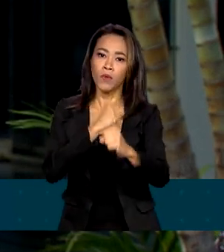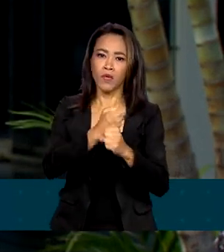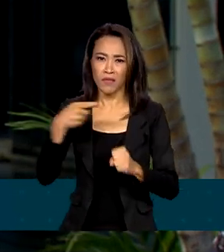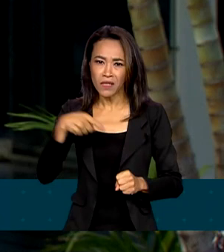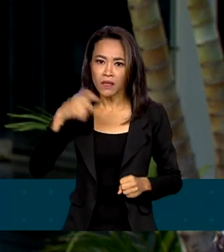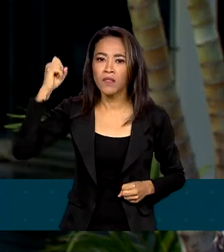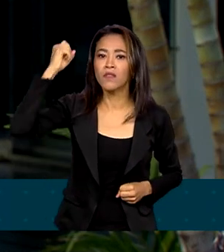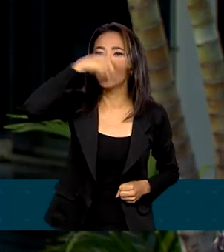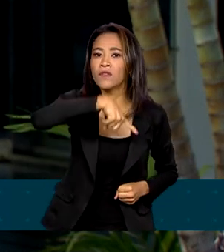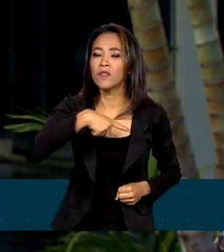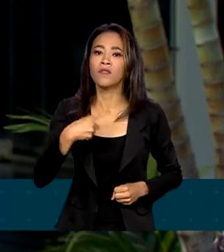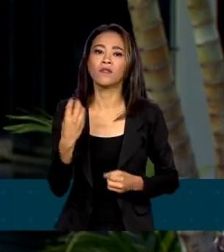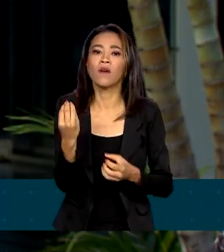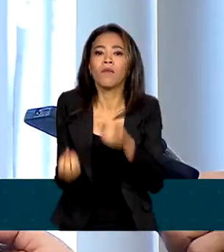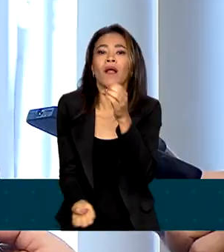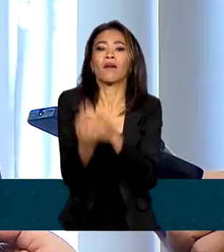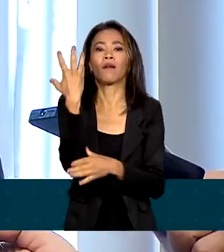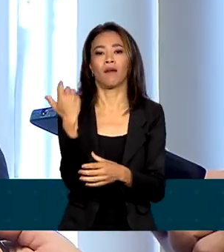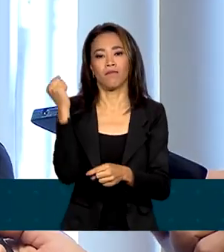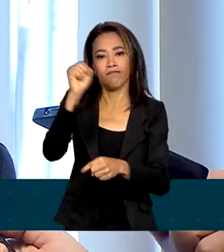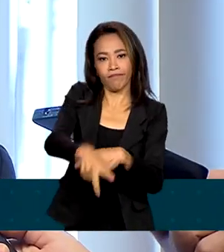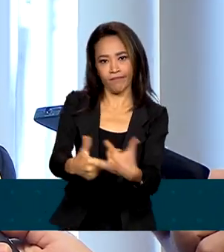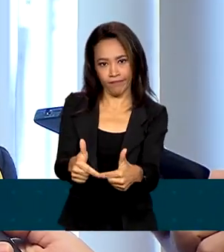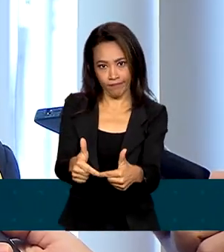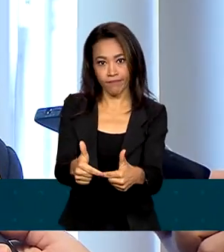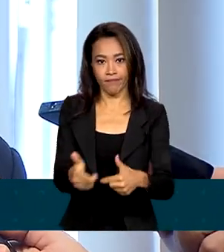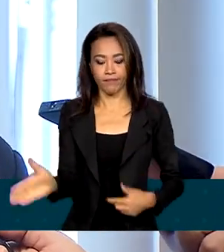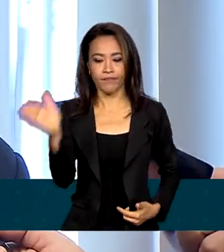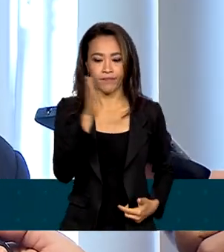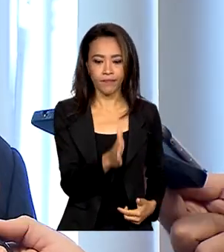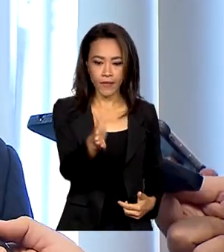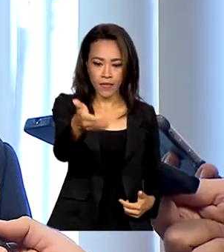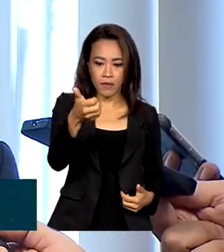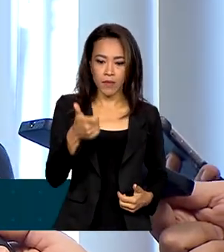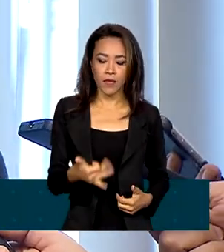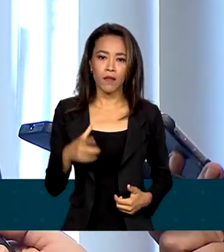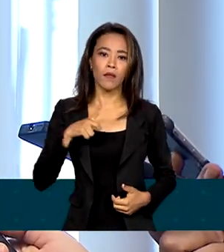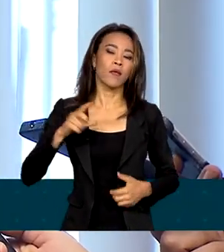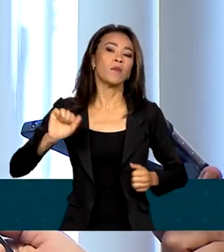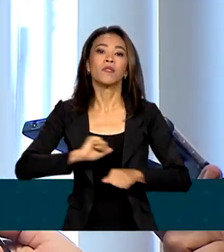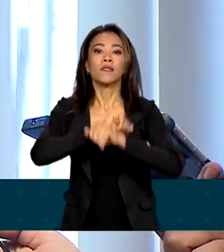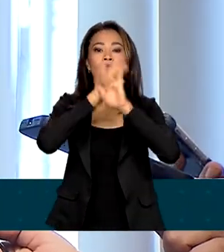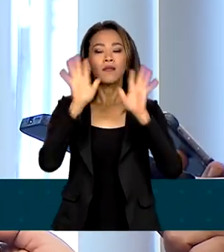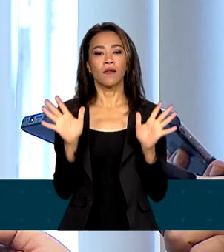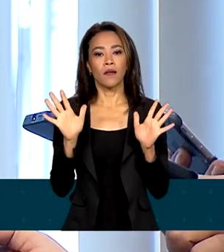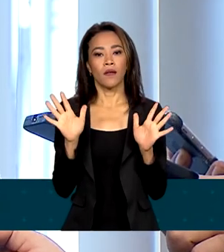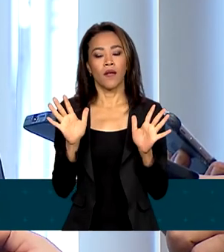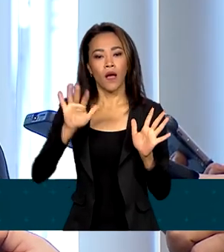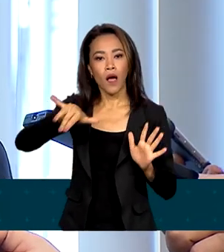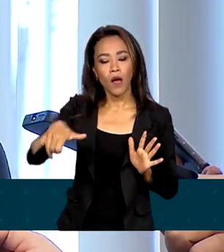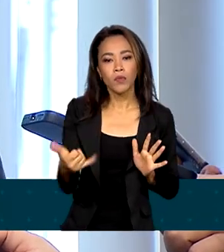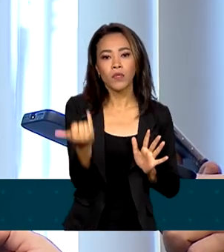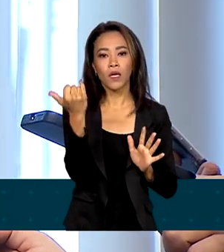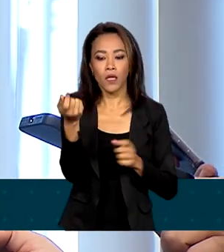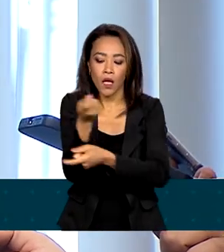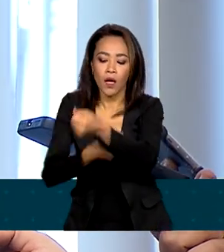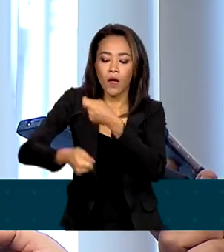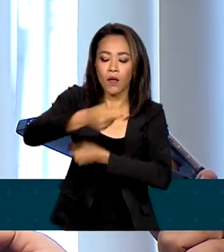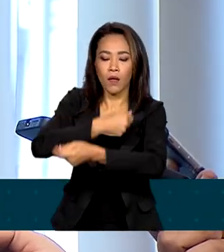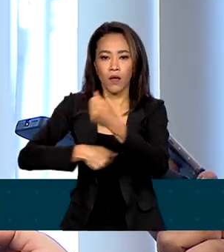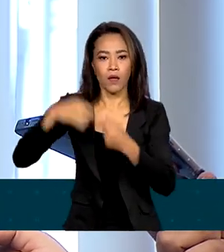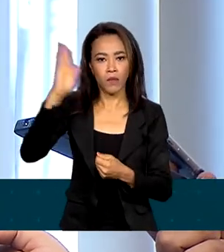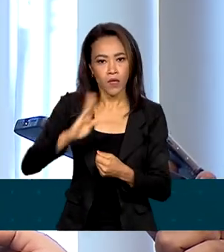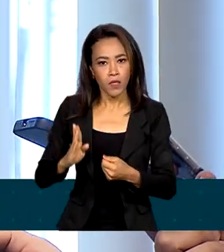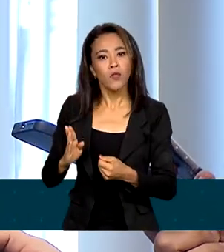dificulta a criação de empregos. Nós temos claramente a oportunidade da economia brasileira retomar um processo vigoroso de